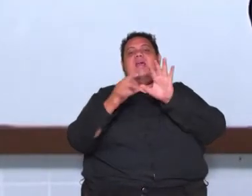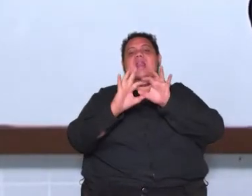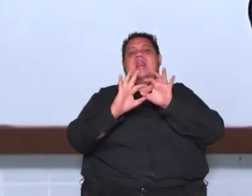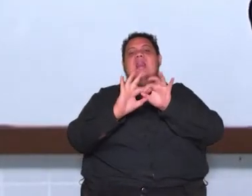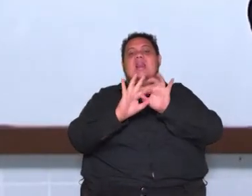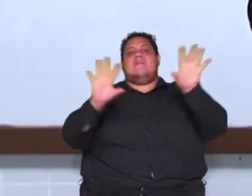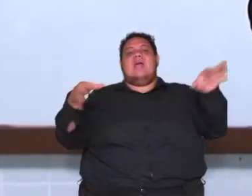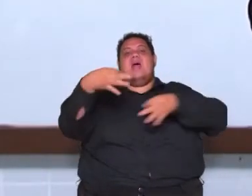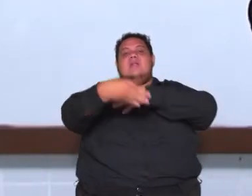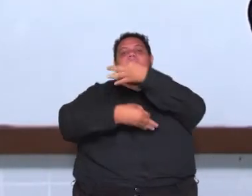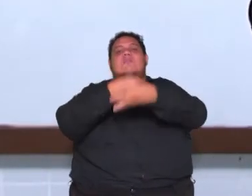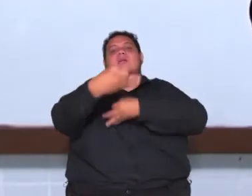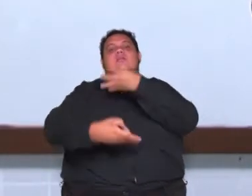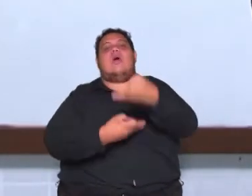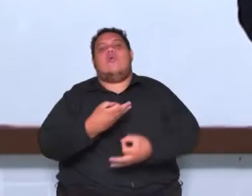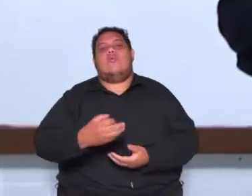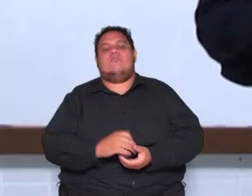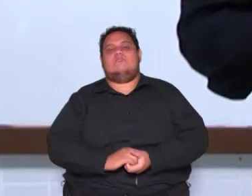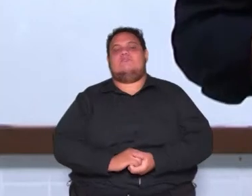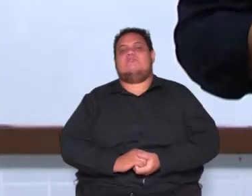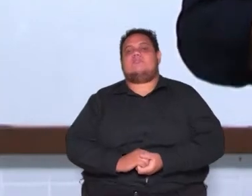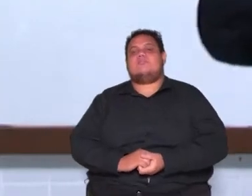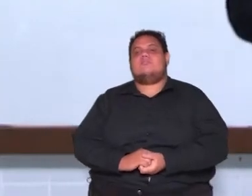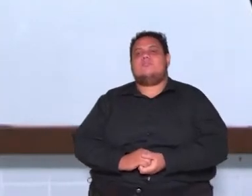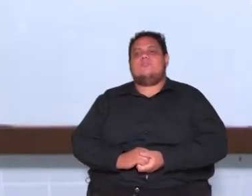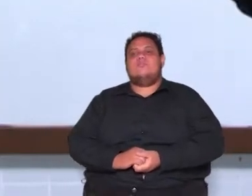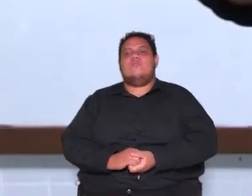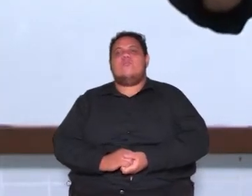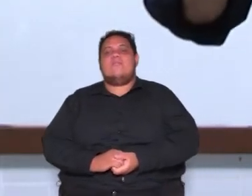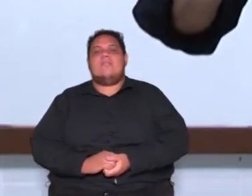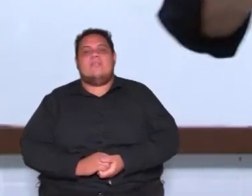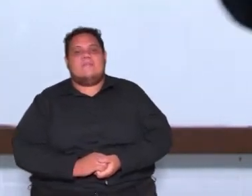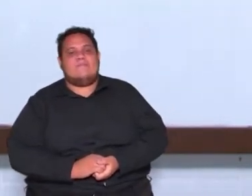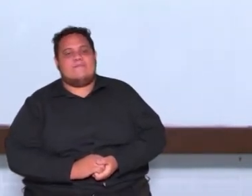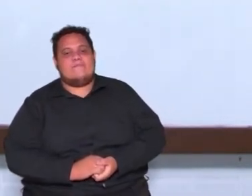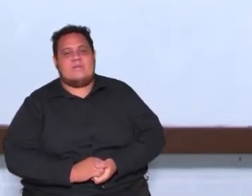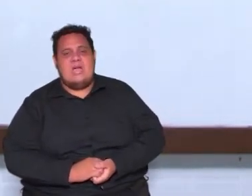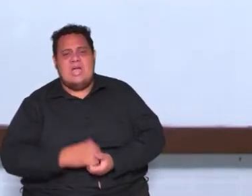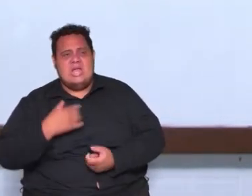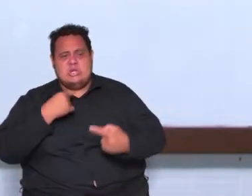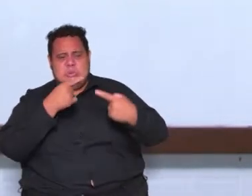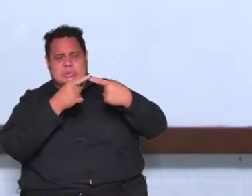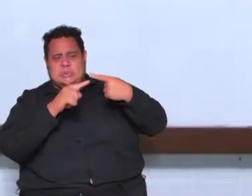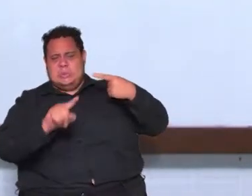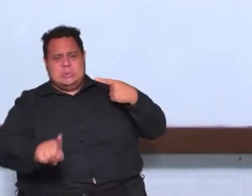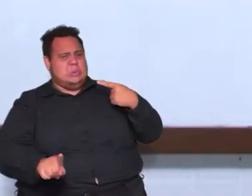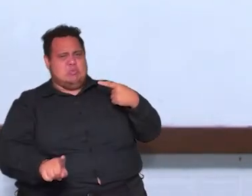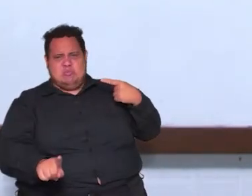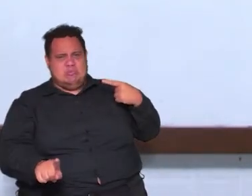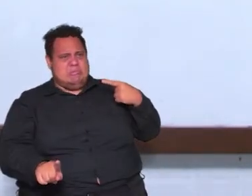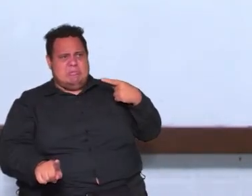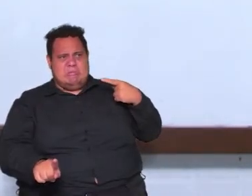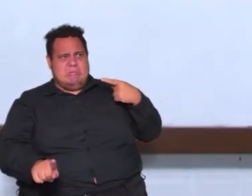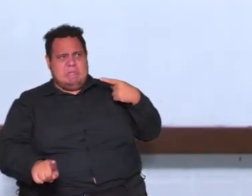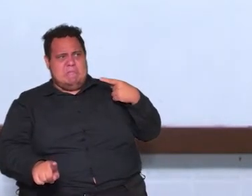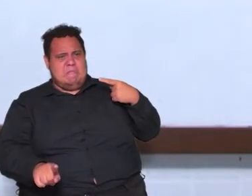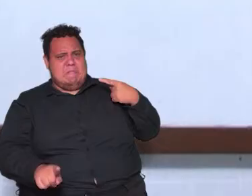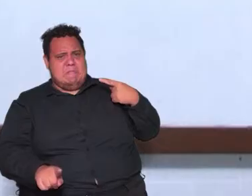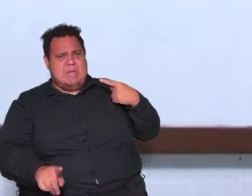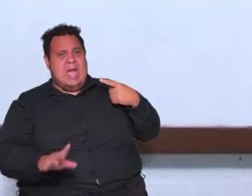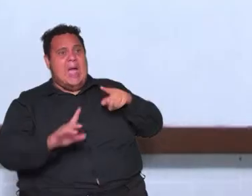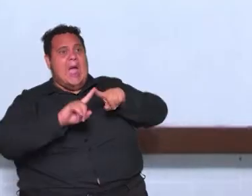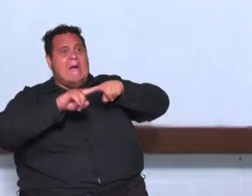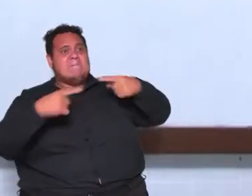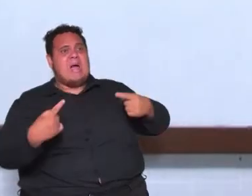liberdade de expressão eu quero dizer uma coisa pra você eu não concordo com o seu posicionamento mas eu